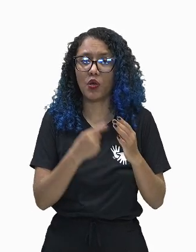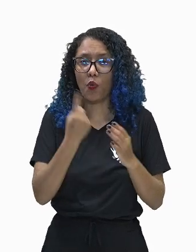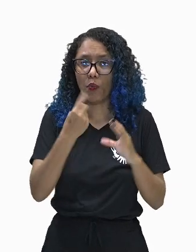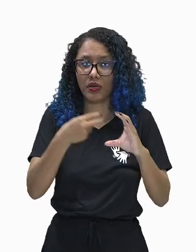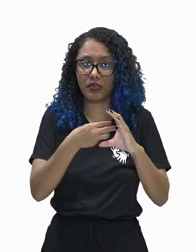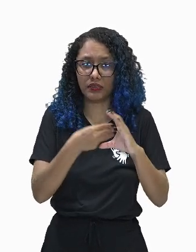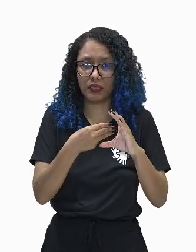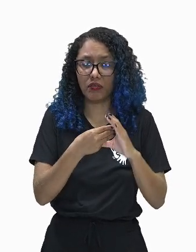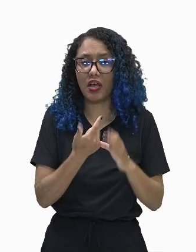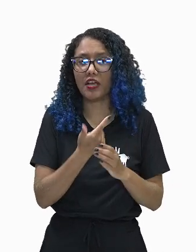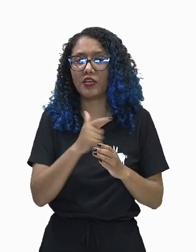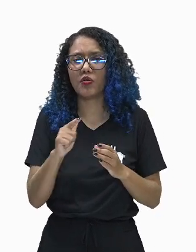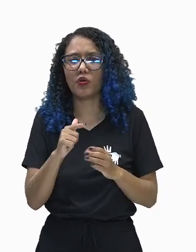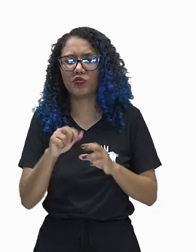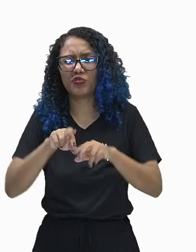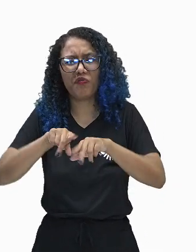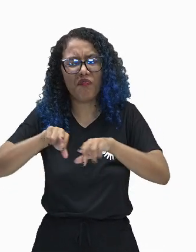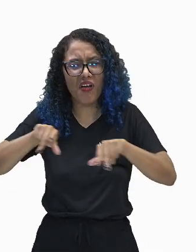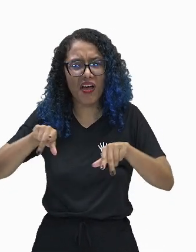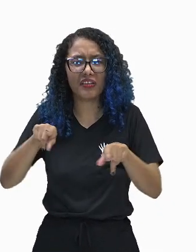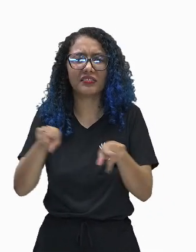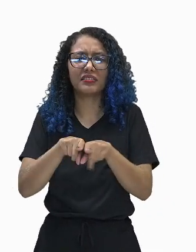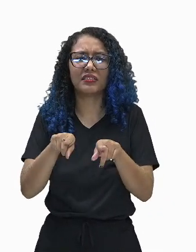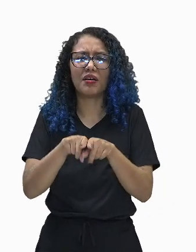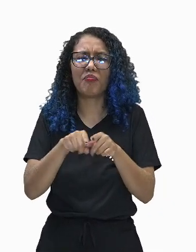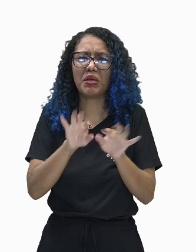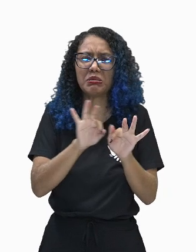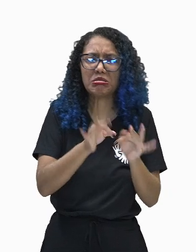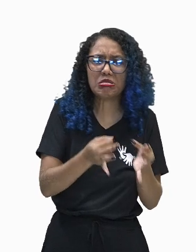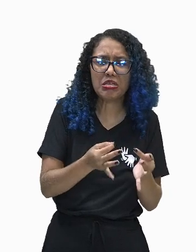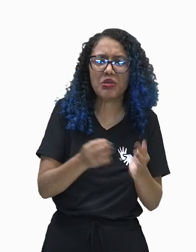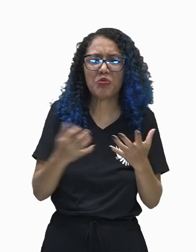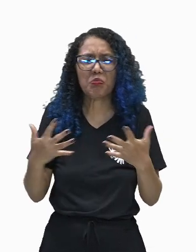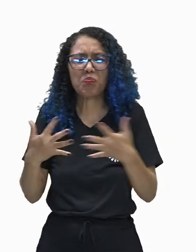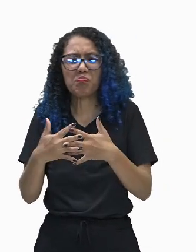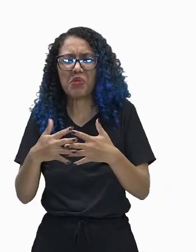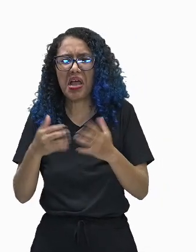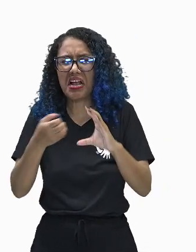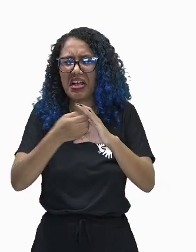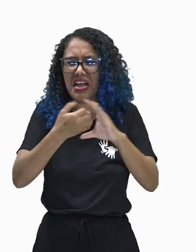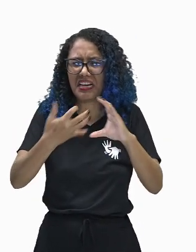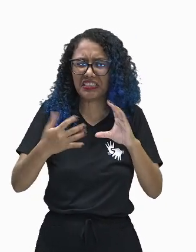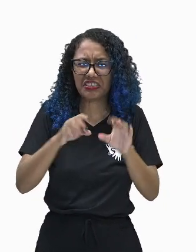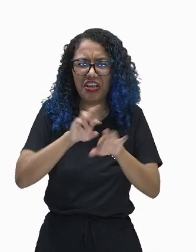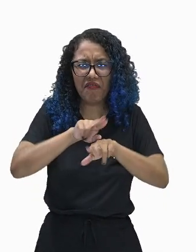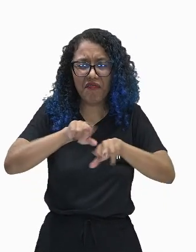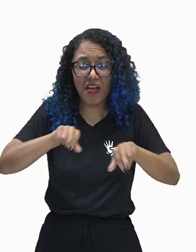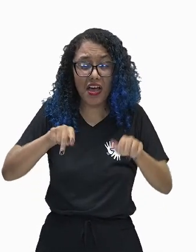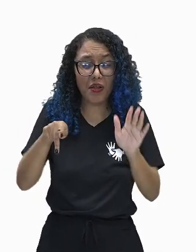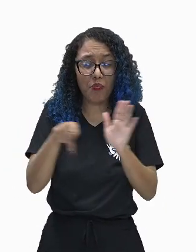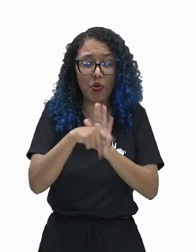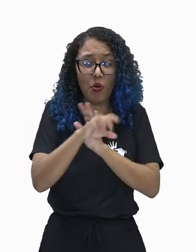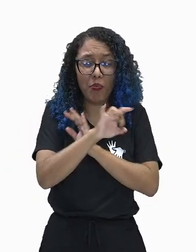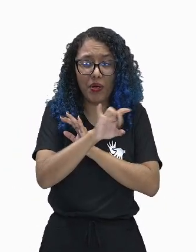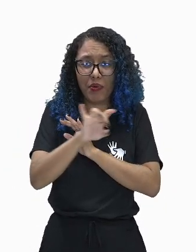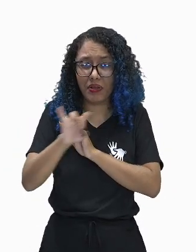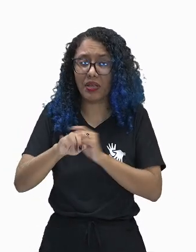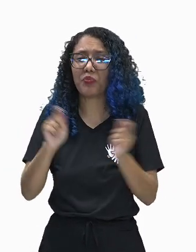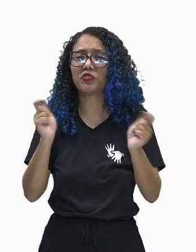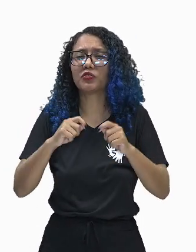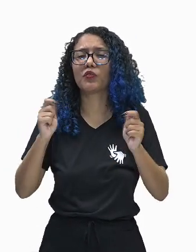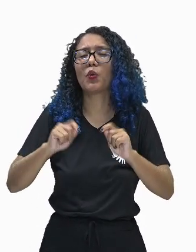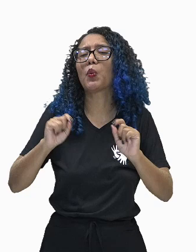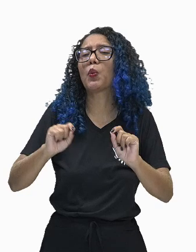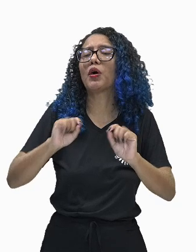até os mais complexos com inúmeras características que os diferenciam e dá essa diversidade.